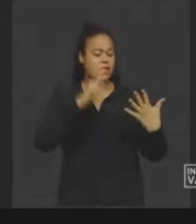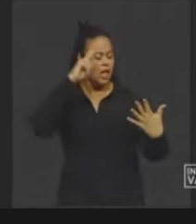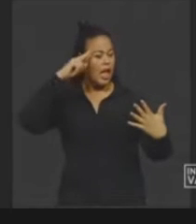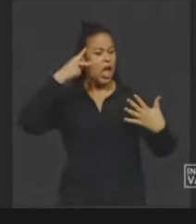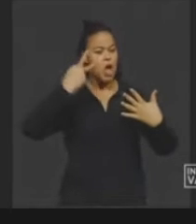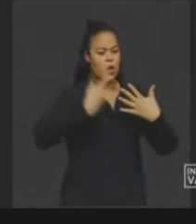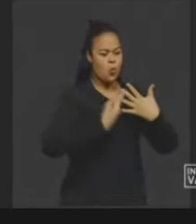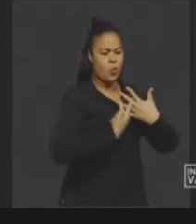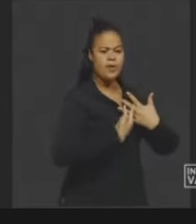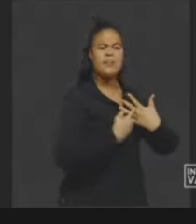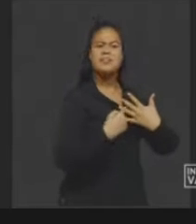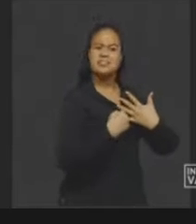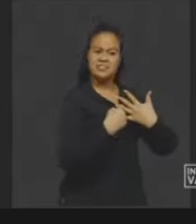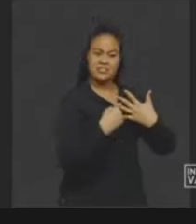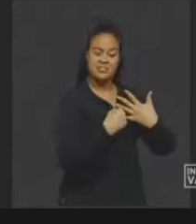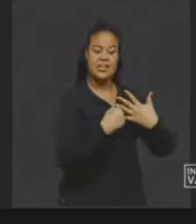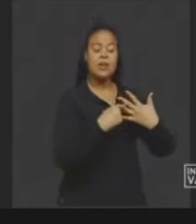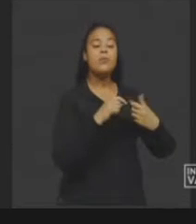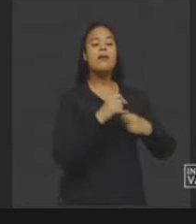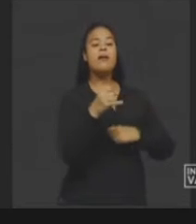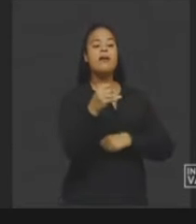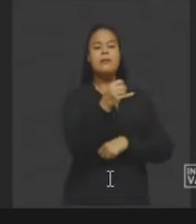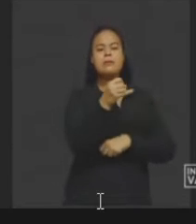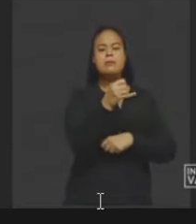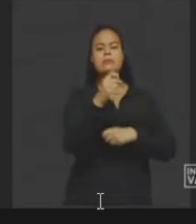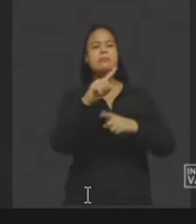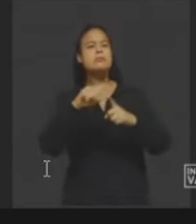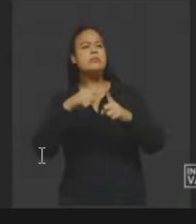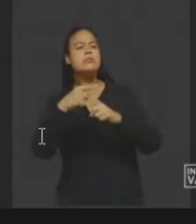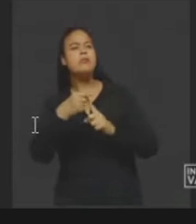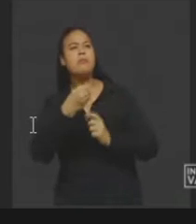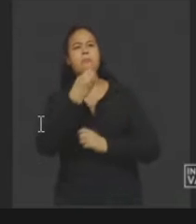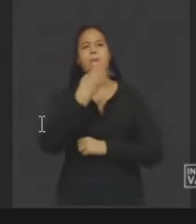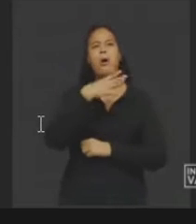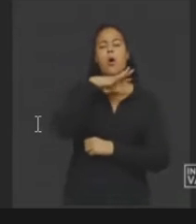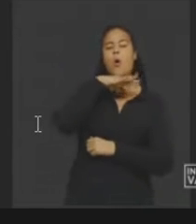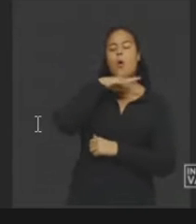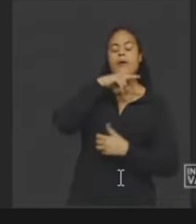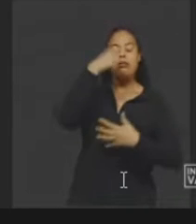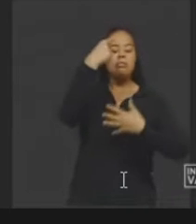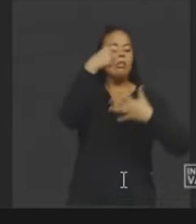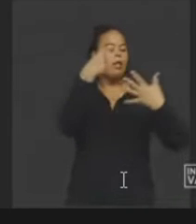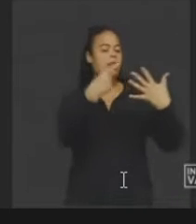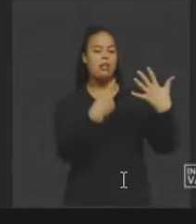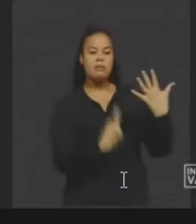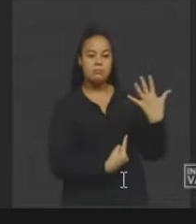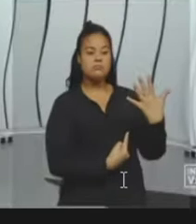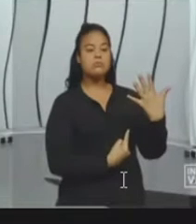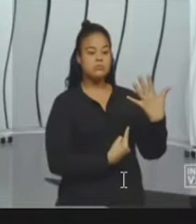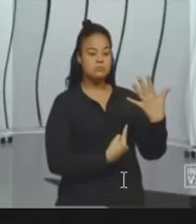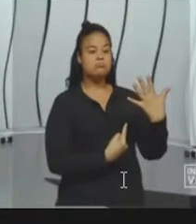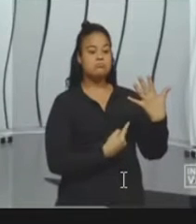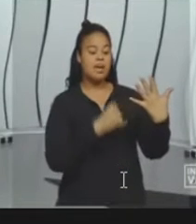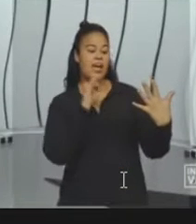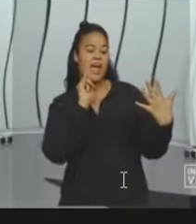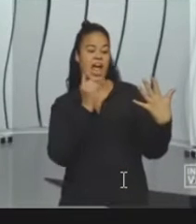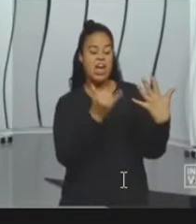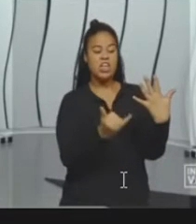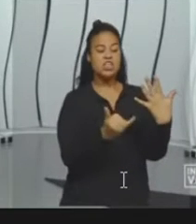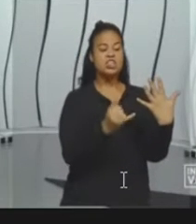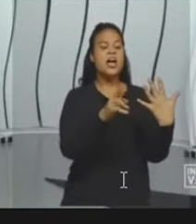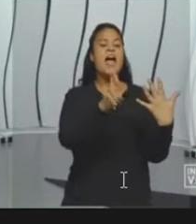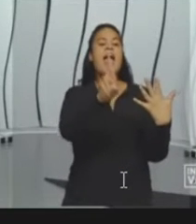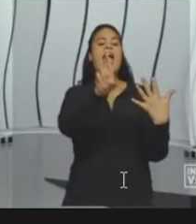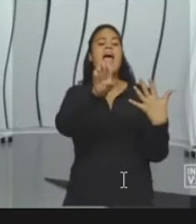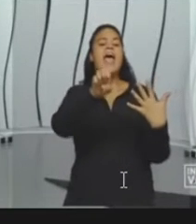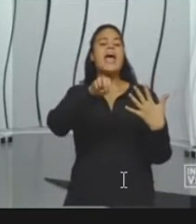positivos e negativos de cada fonte de energia renovável. Esse é